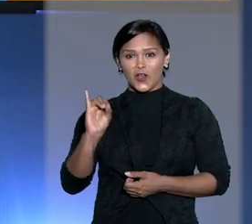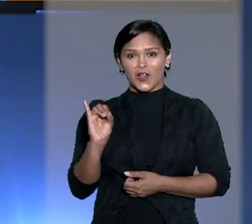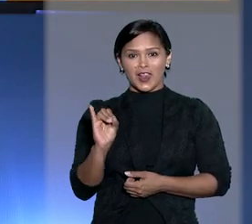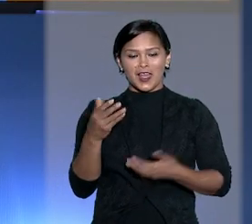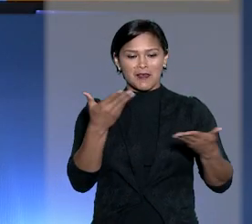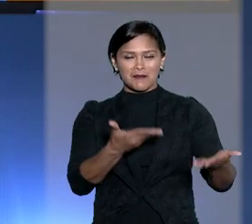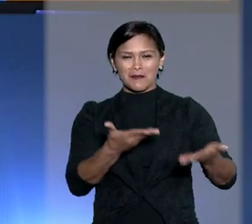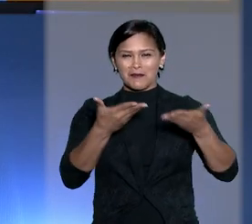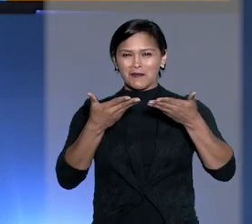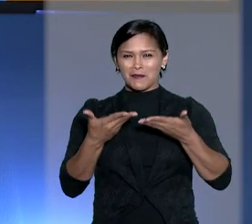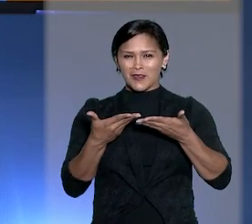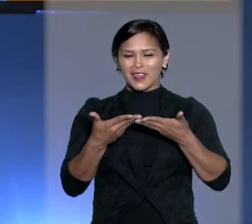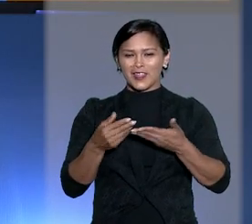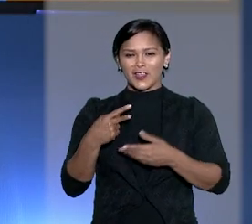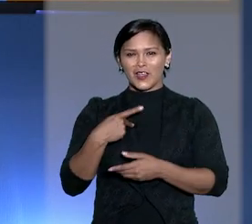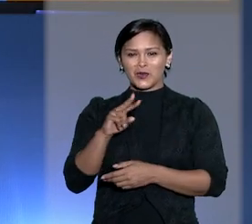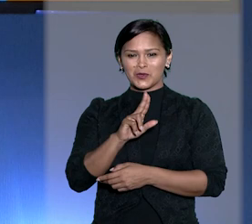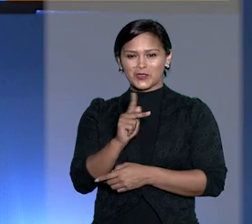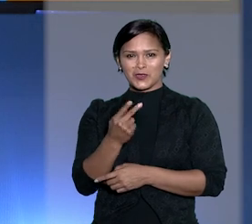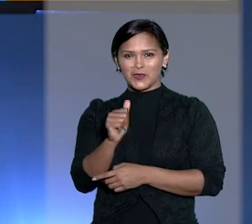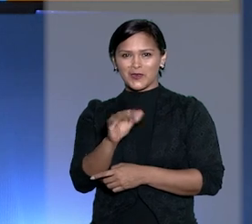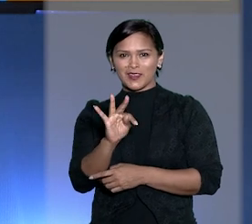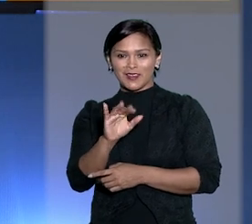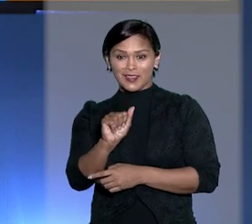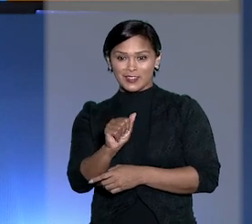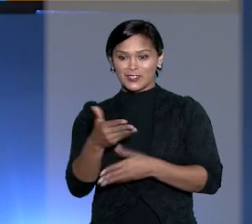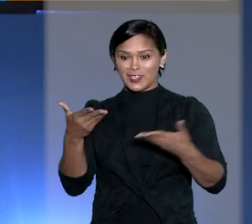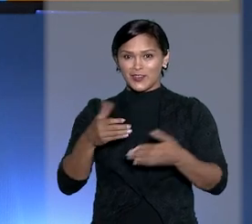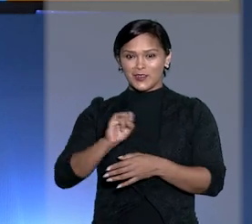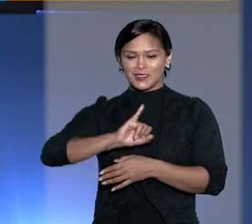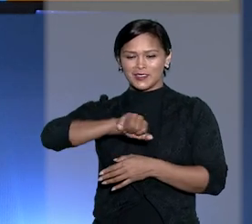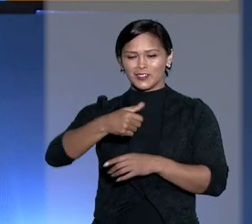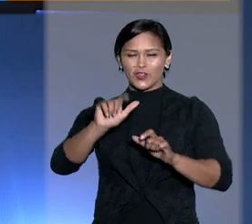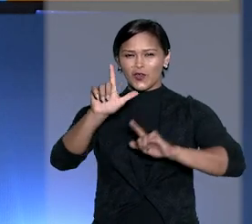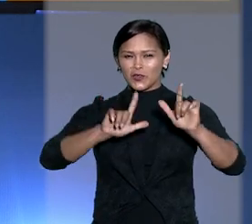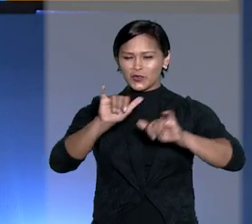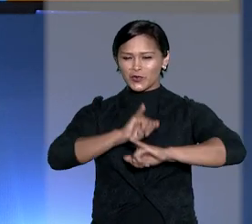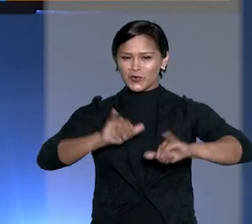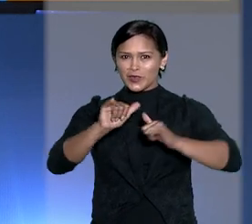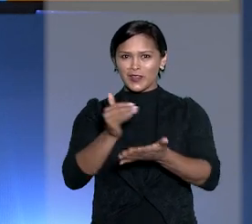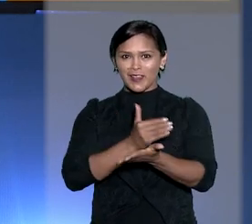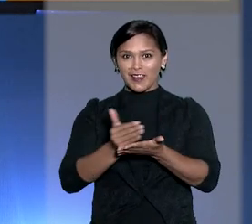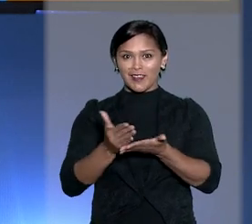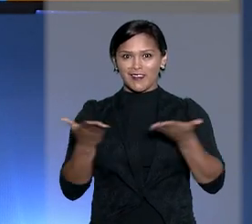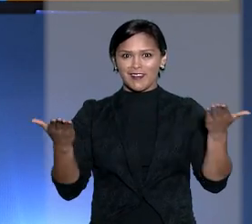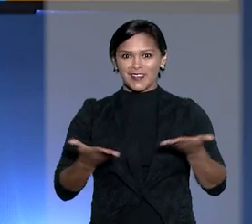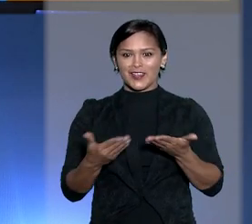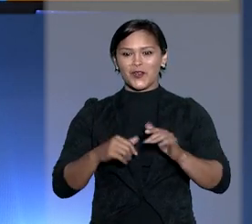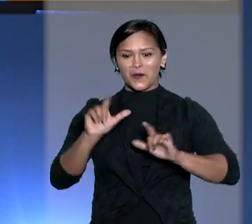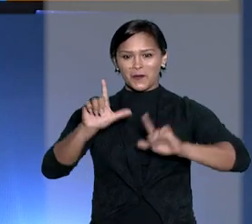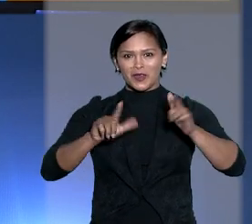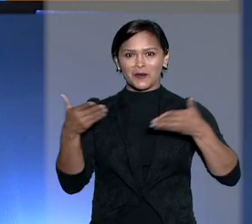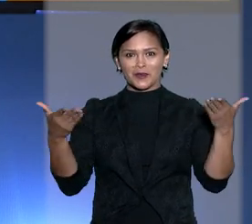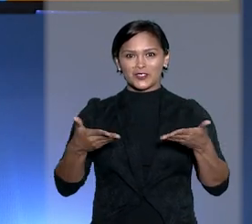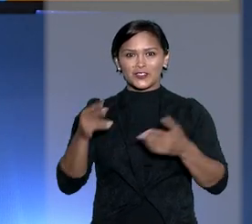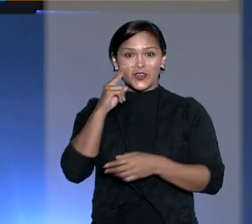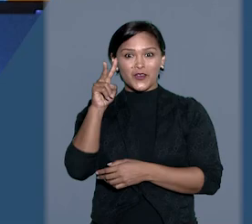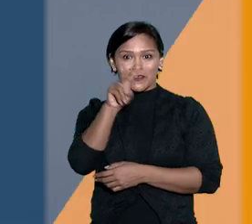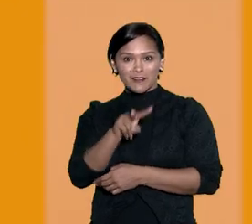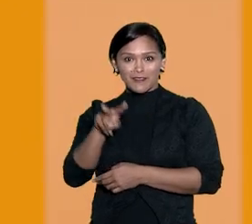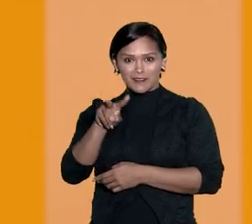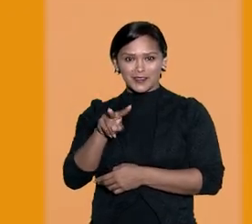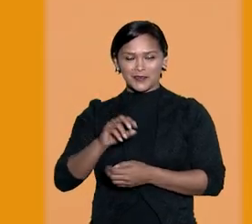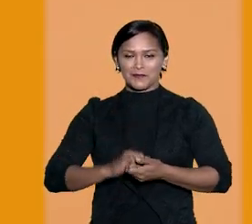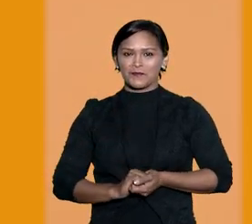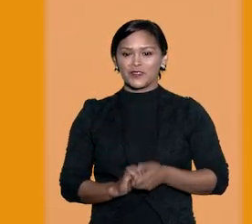Olá, seja muito bem-vindo. Eu sou Kátia Gomes e o STJ Notícias está no ar. No programa de hoje